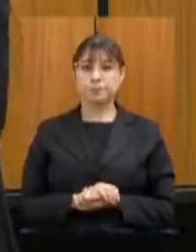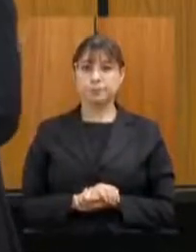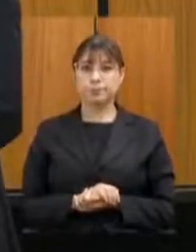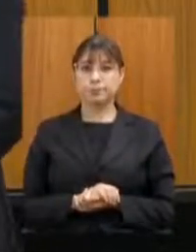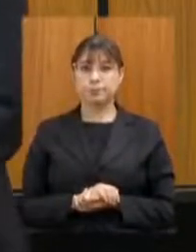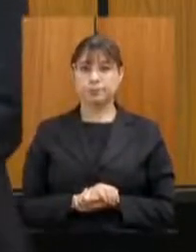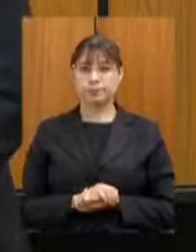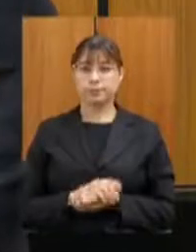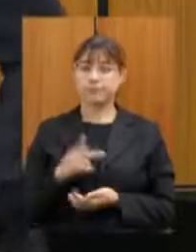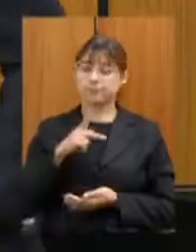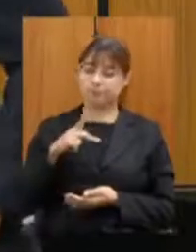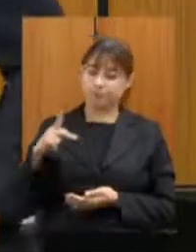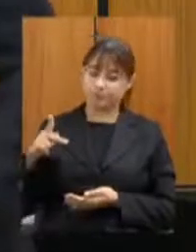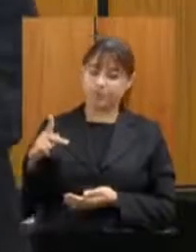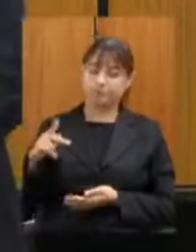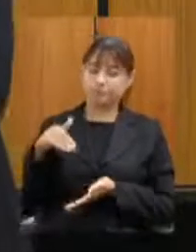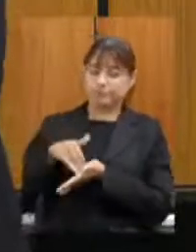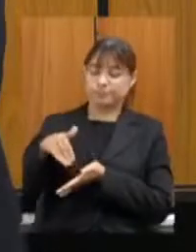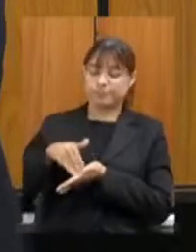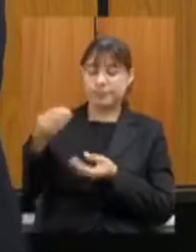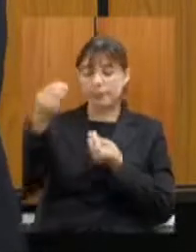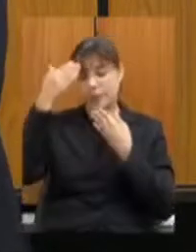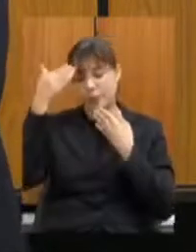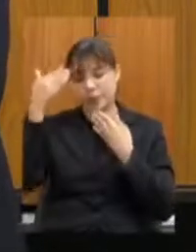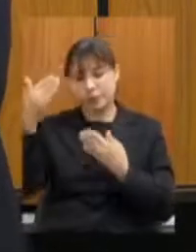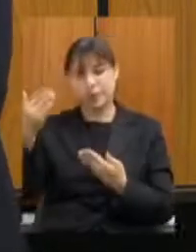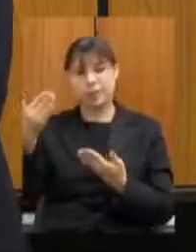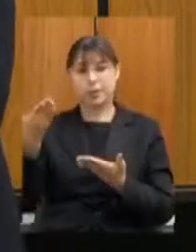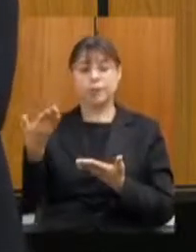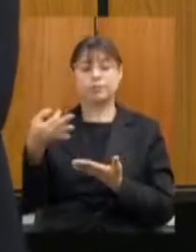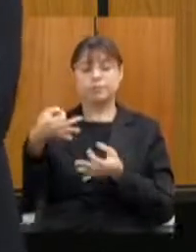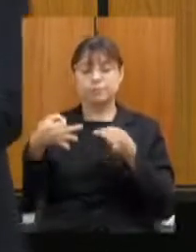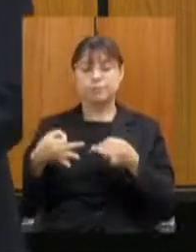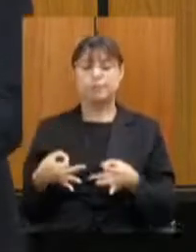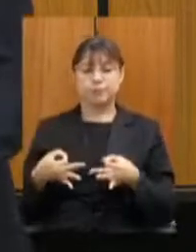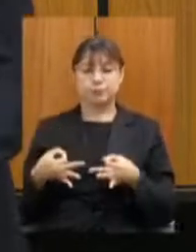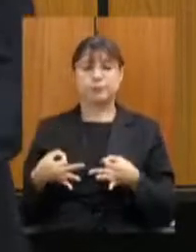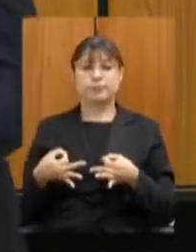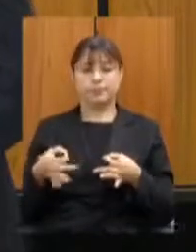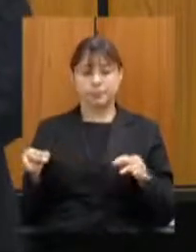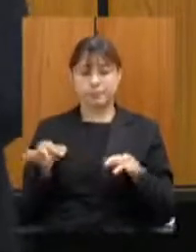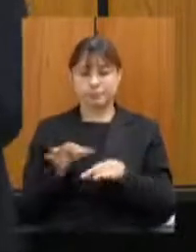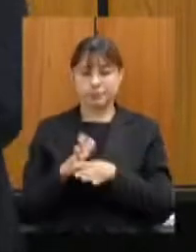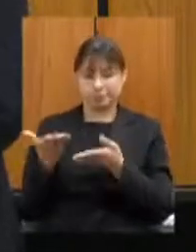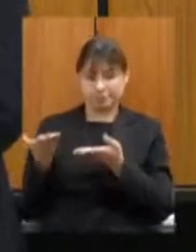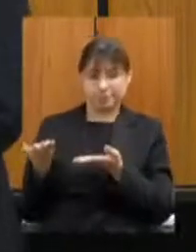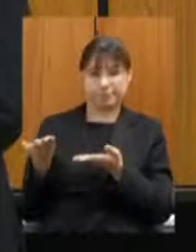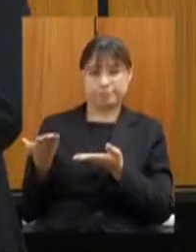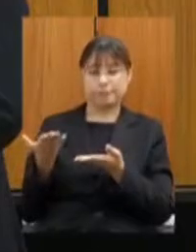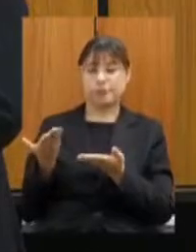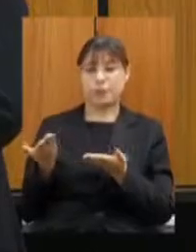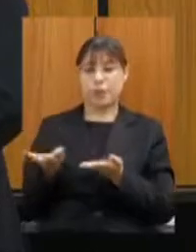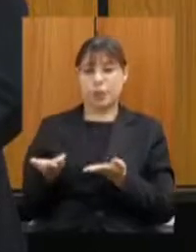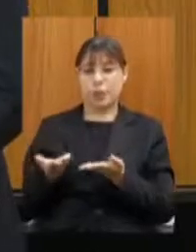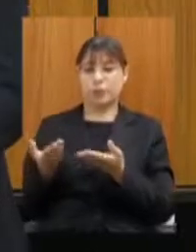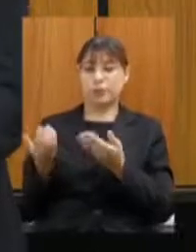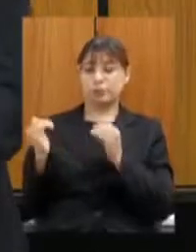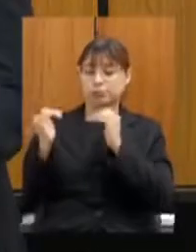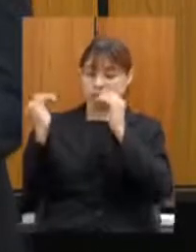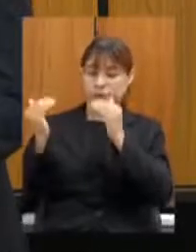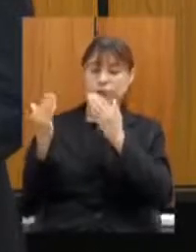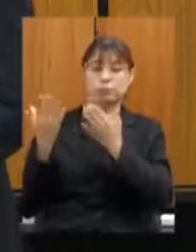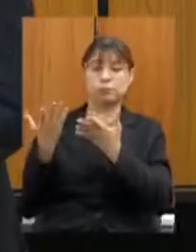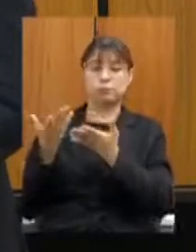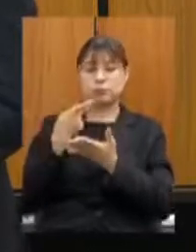senhor presidente senhor secretário muito obrigado eu tenho certeza que após ouvir de vossa excelência esse